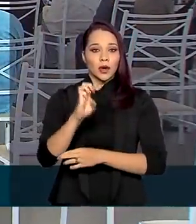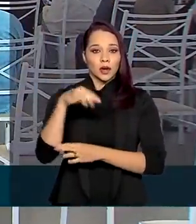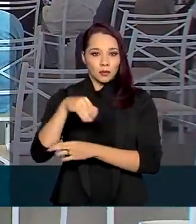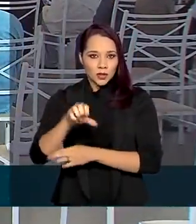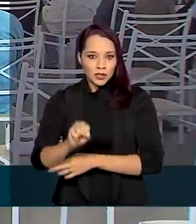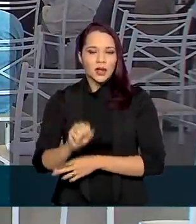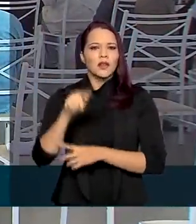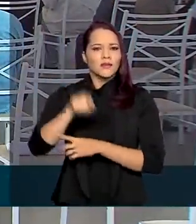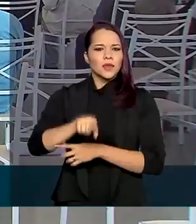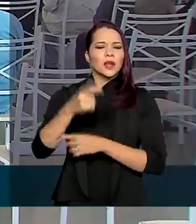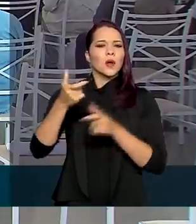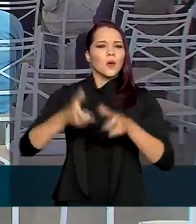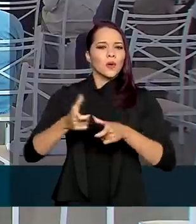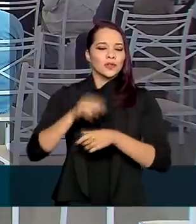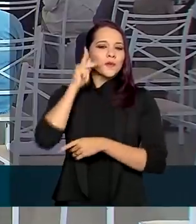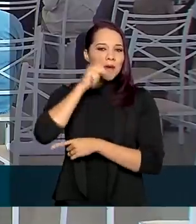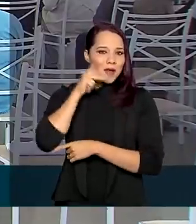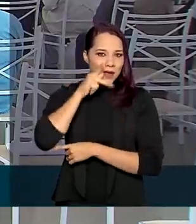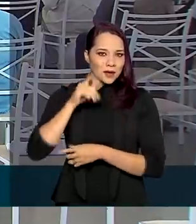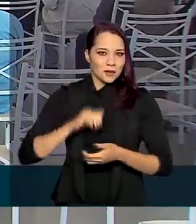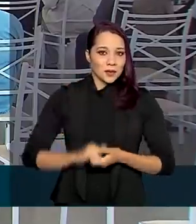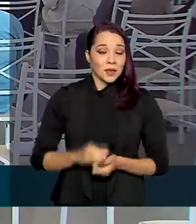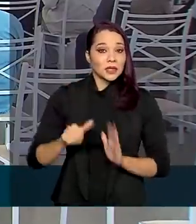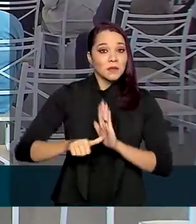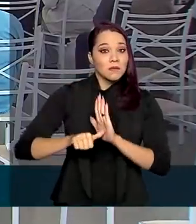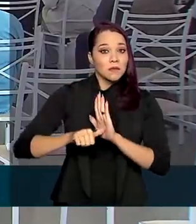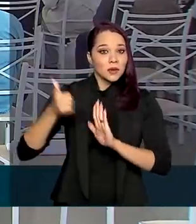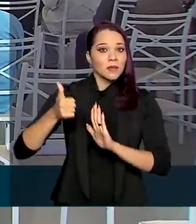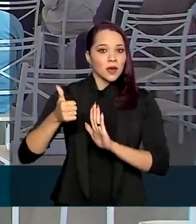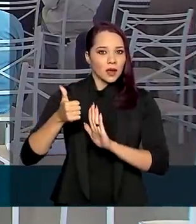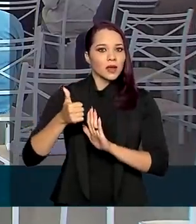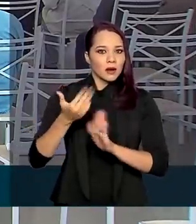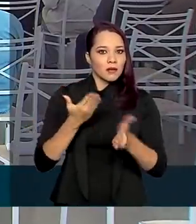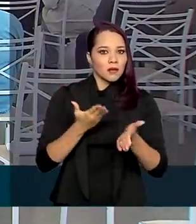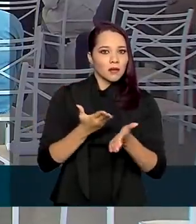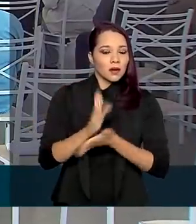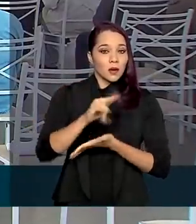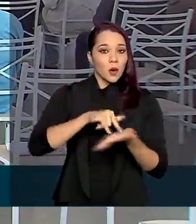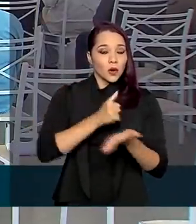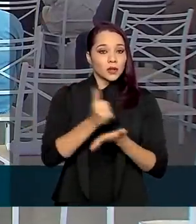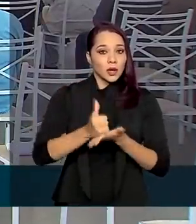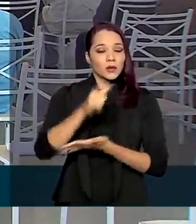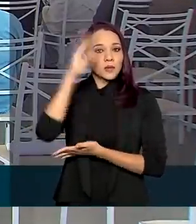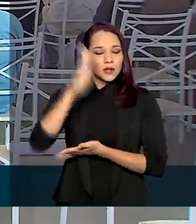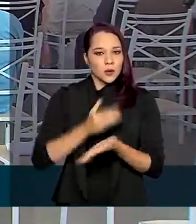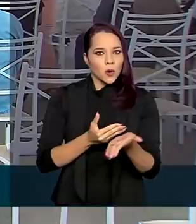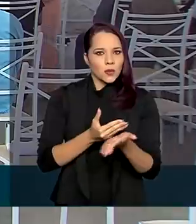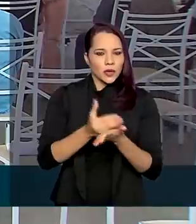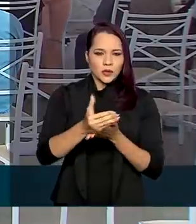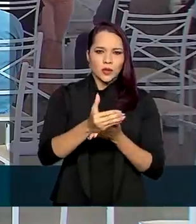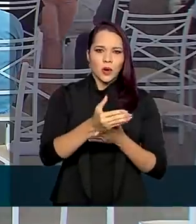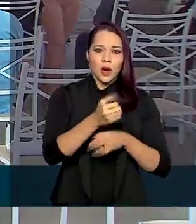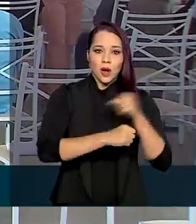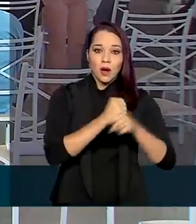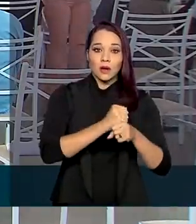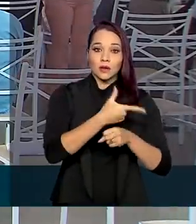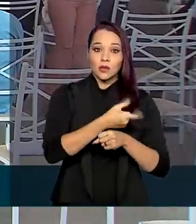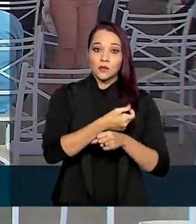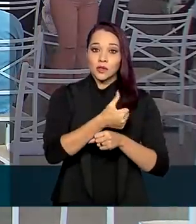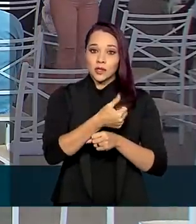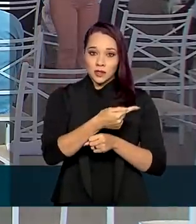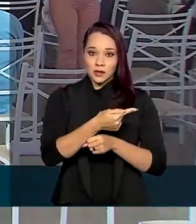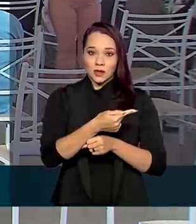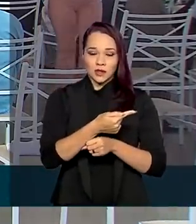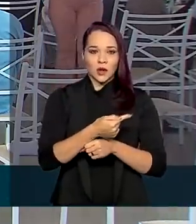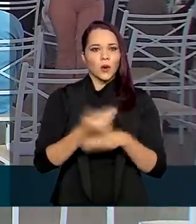Paraíba. O Complexo de Coremas é a primeira ortoga desse tipo a operar no país, que começou a funcionar em 2017.